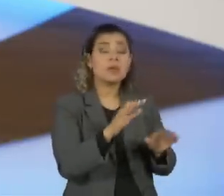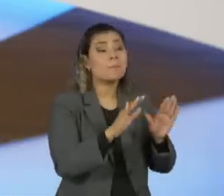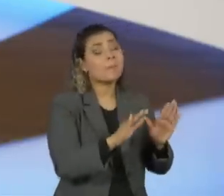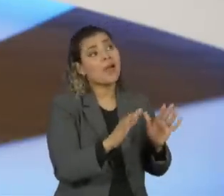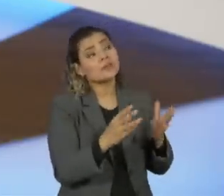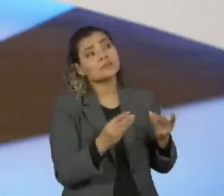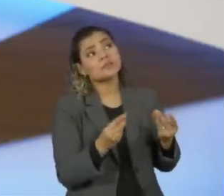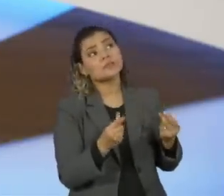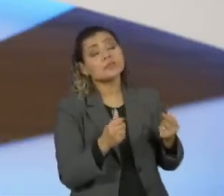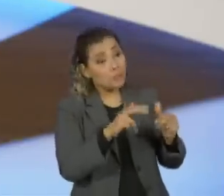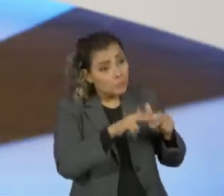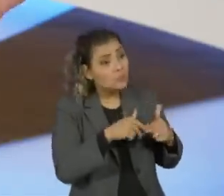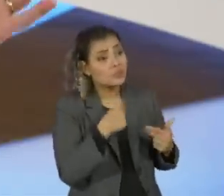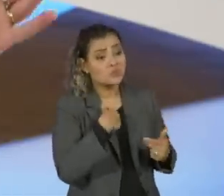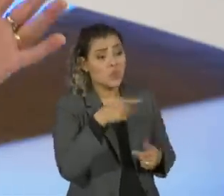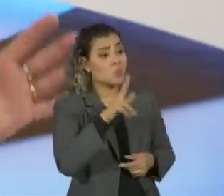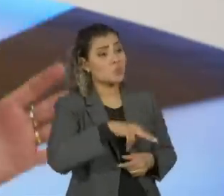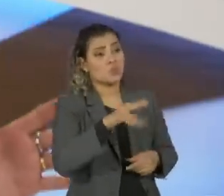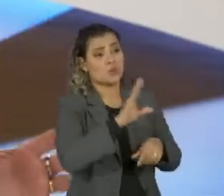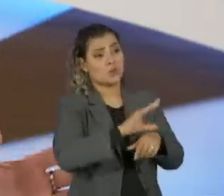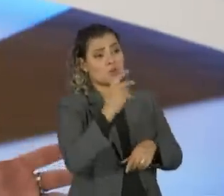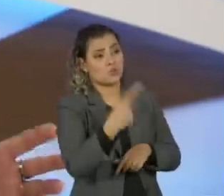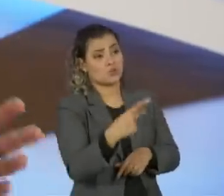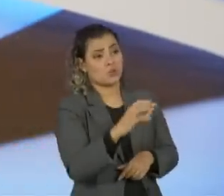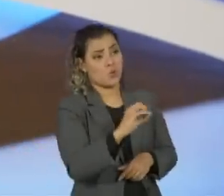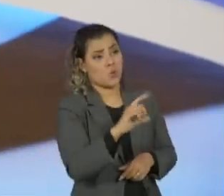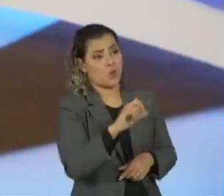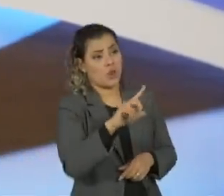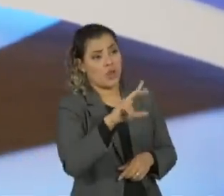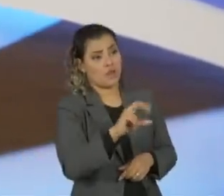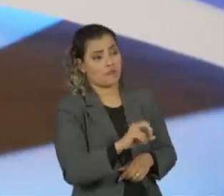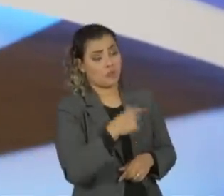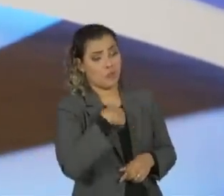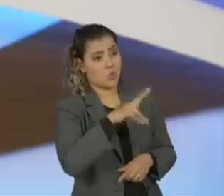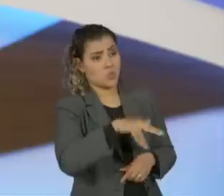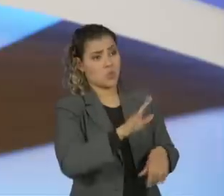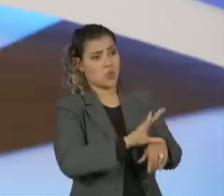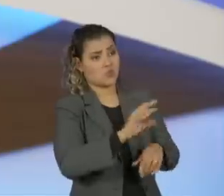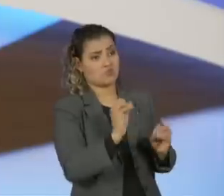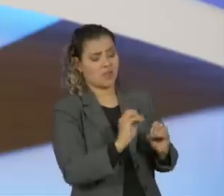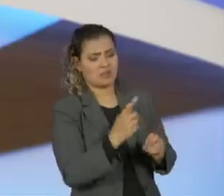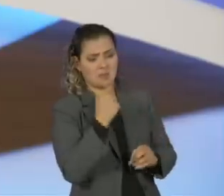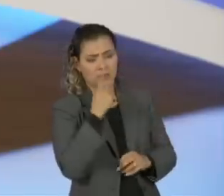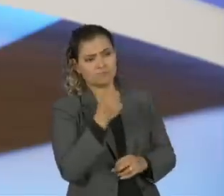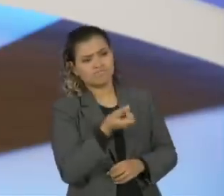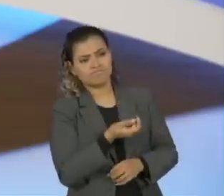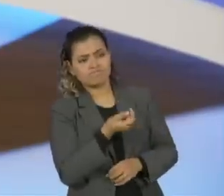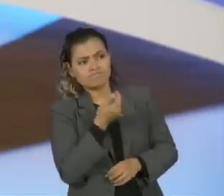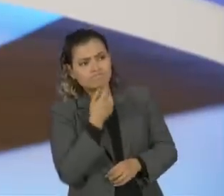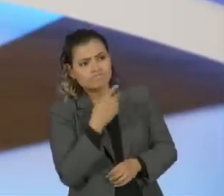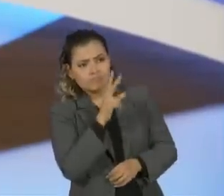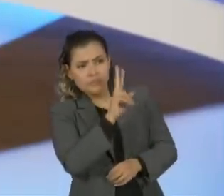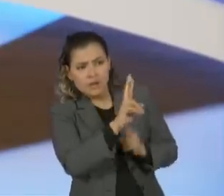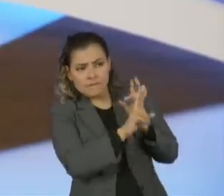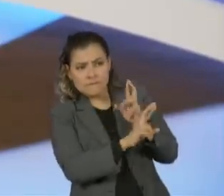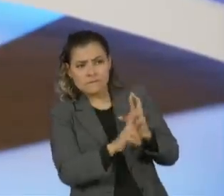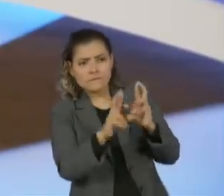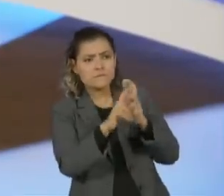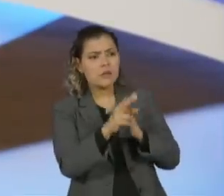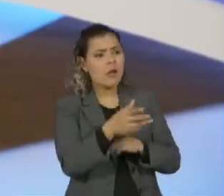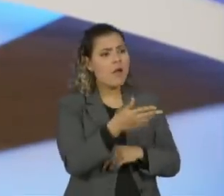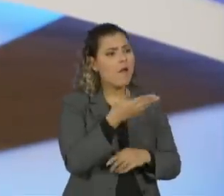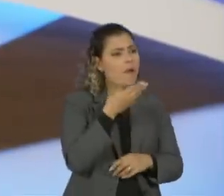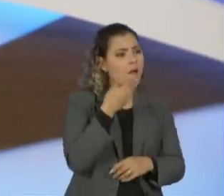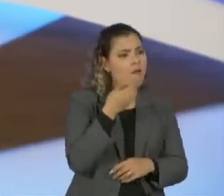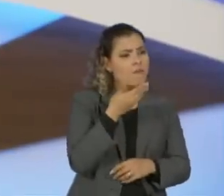menor sobredida. Por isso que eu nunca fiz um curso do Olavo, né? Mas e eu sabe naquele momento qual era o porquê essa esquisitice toda? Eu